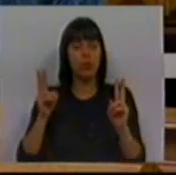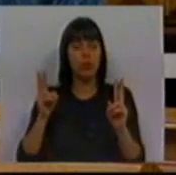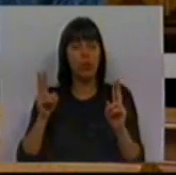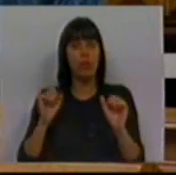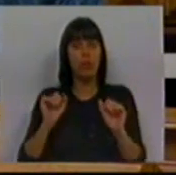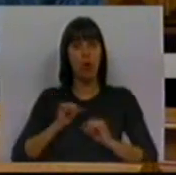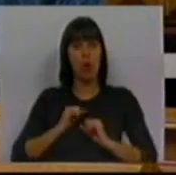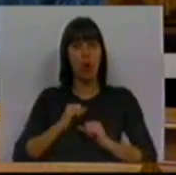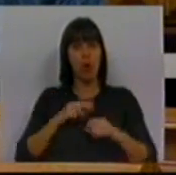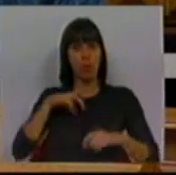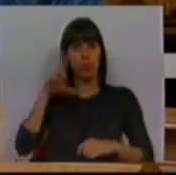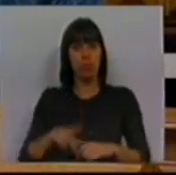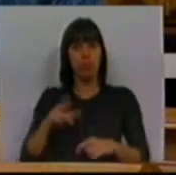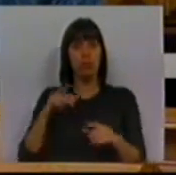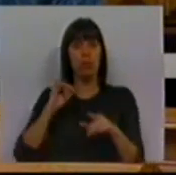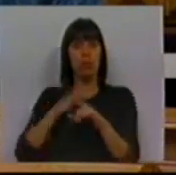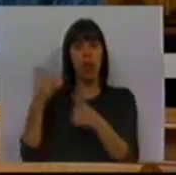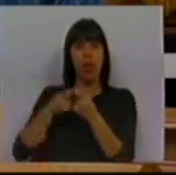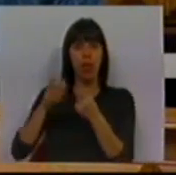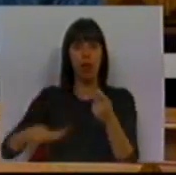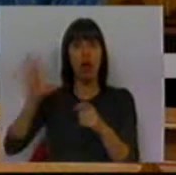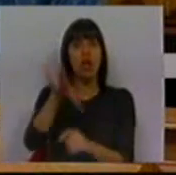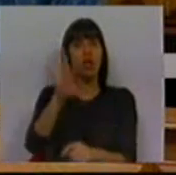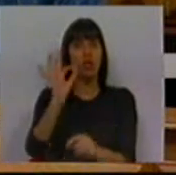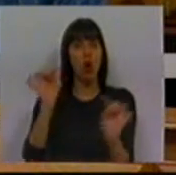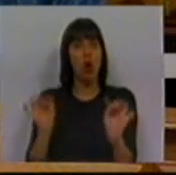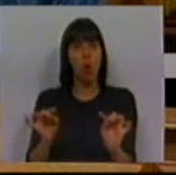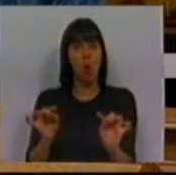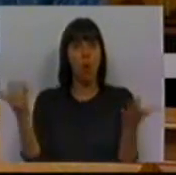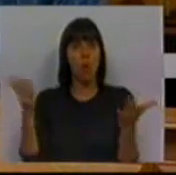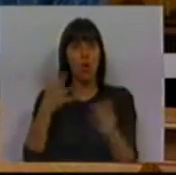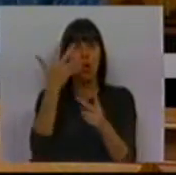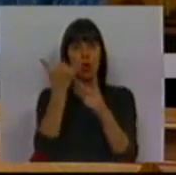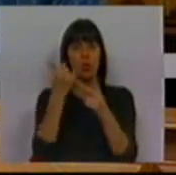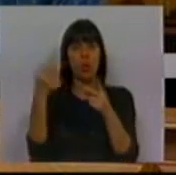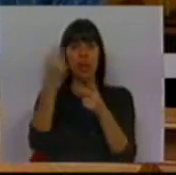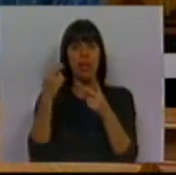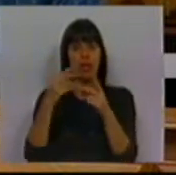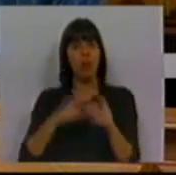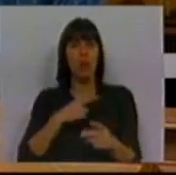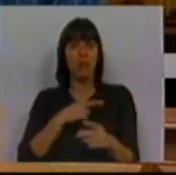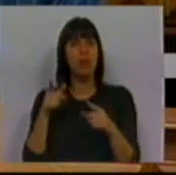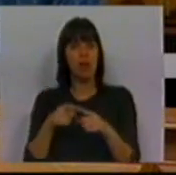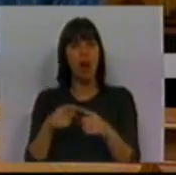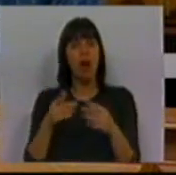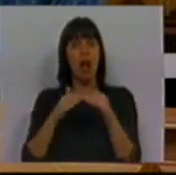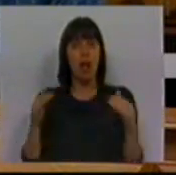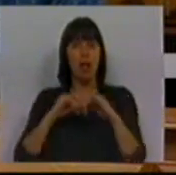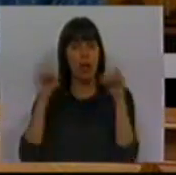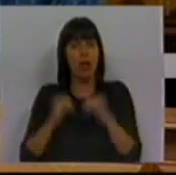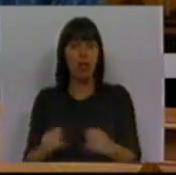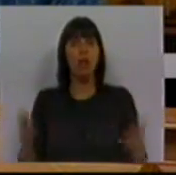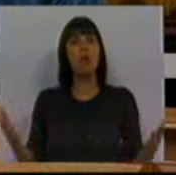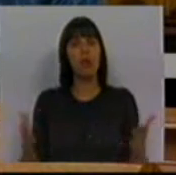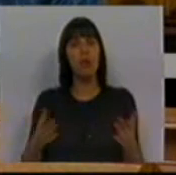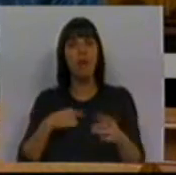nosso território e em territórios de proximidade e que a escolha hoje, nomeadamente nos segundos e nos terceiros ciclos, é uma escolha de nível internacional.